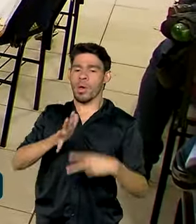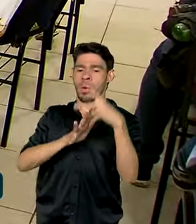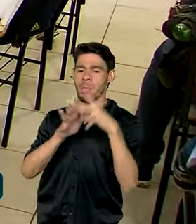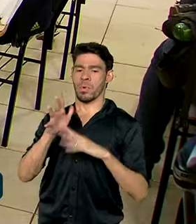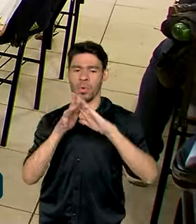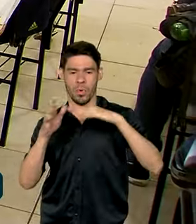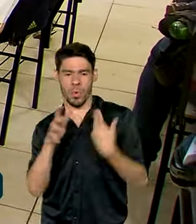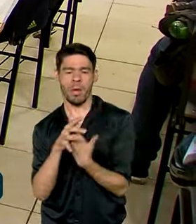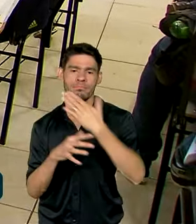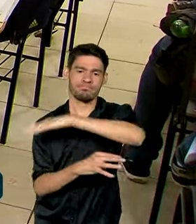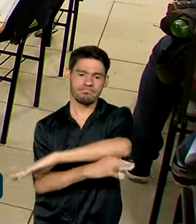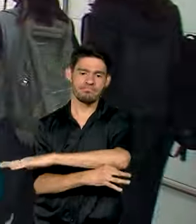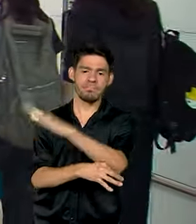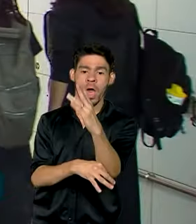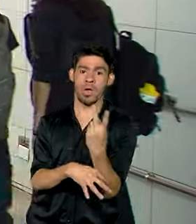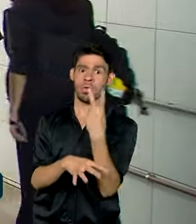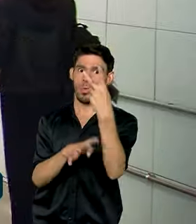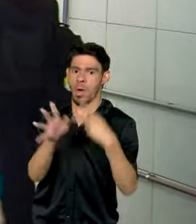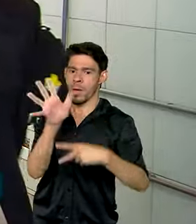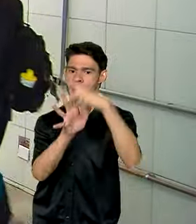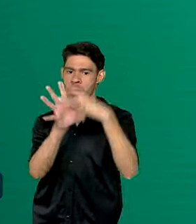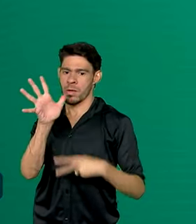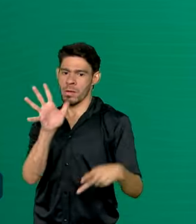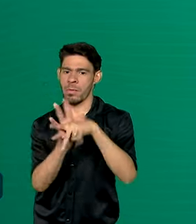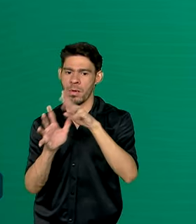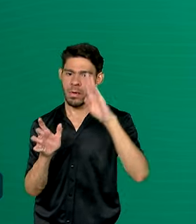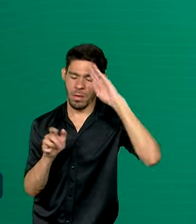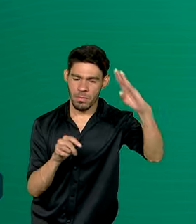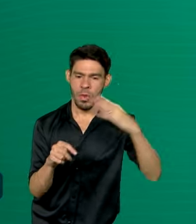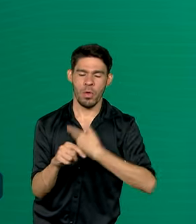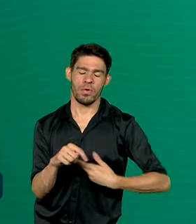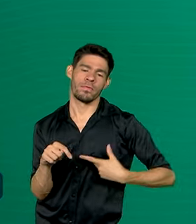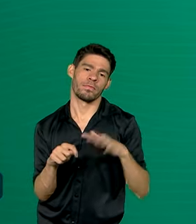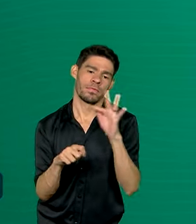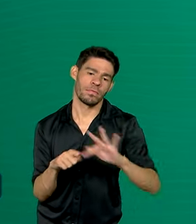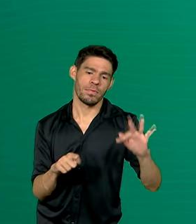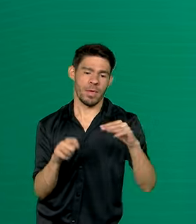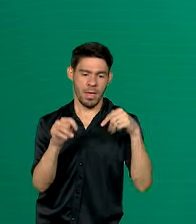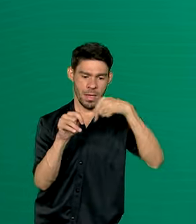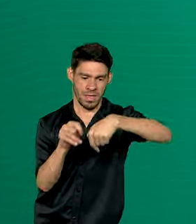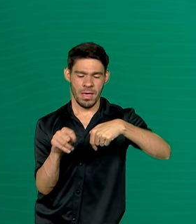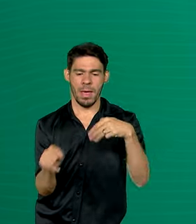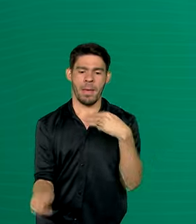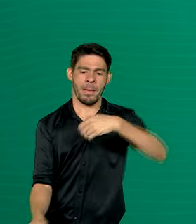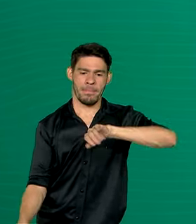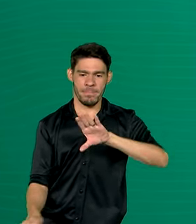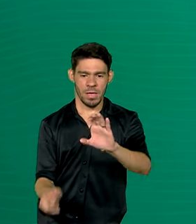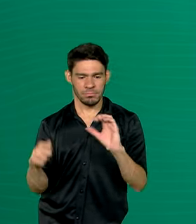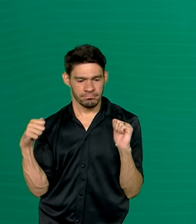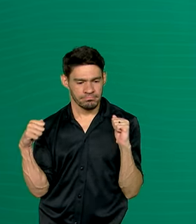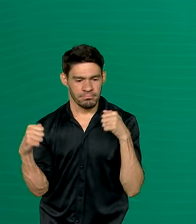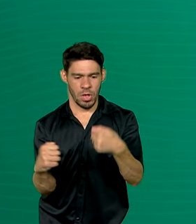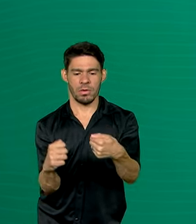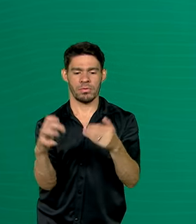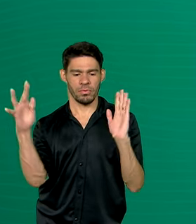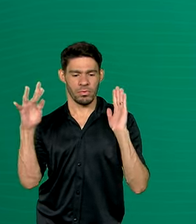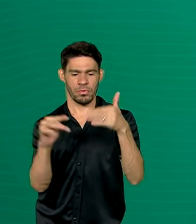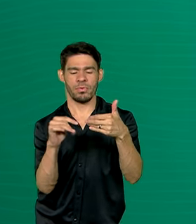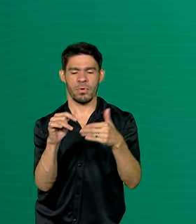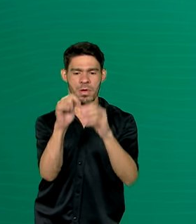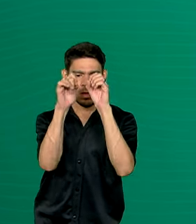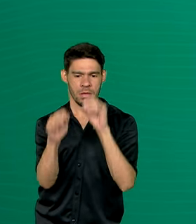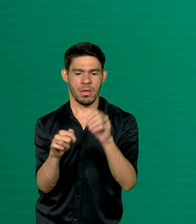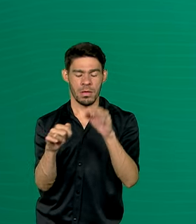duas das políticas prioritárias do governo federal. Aqui no Ministério da Educação, nós temos esforços concentrados na